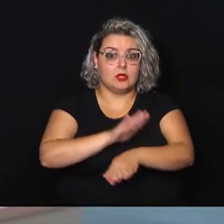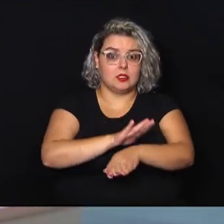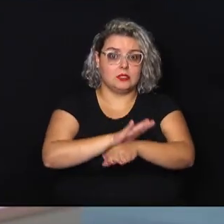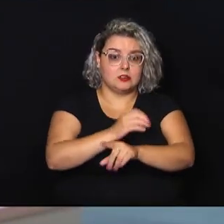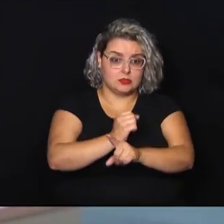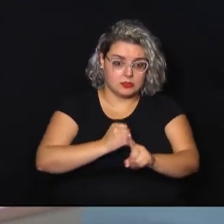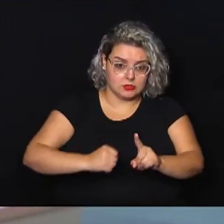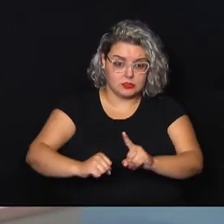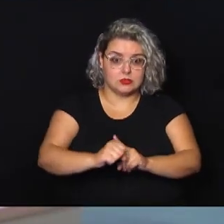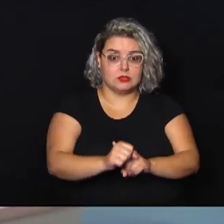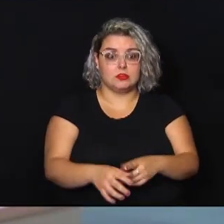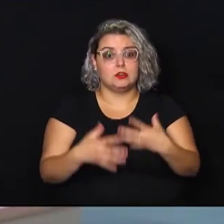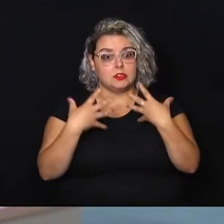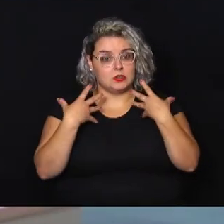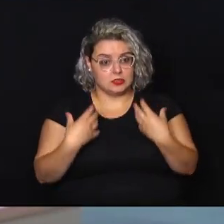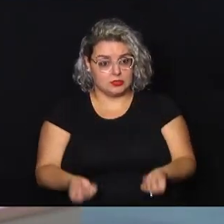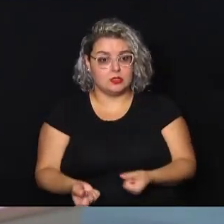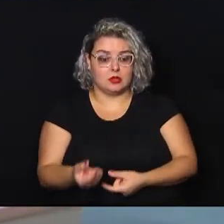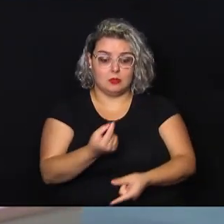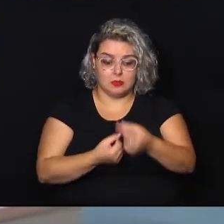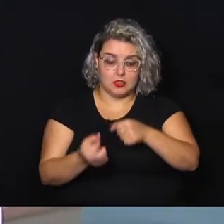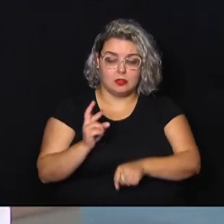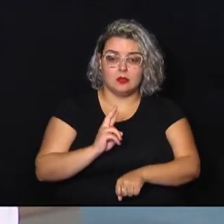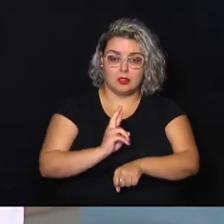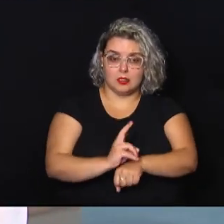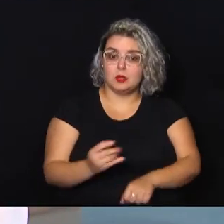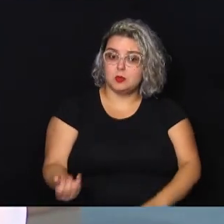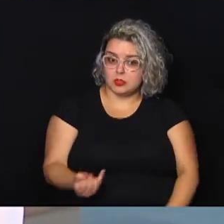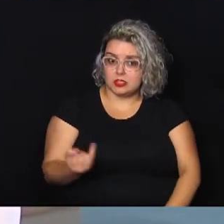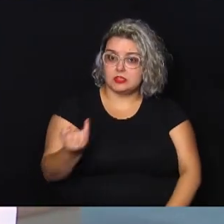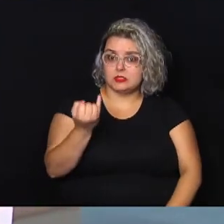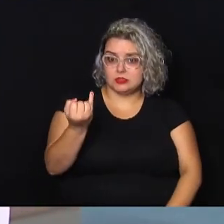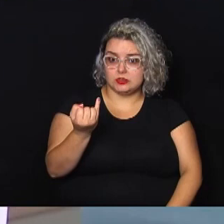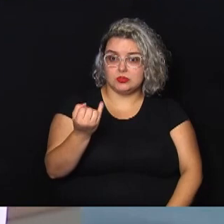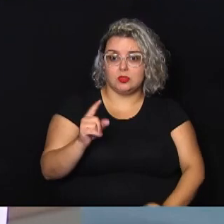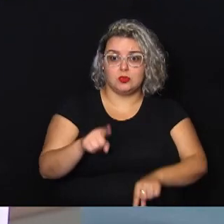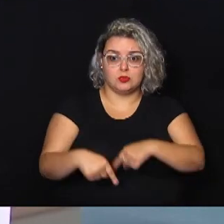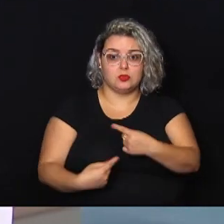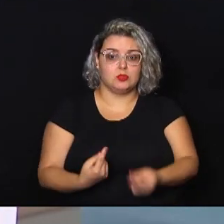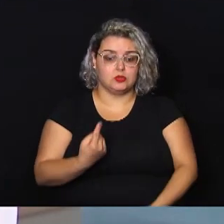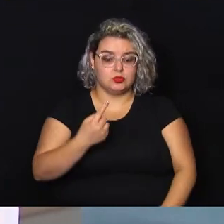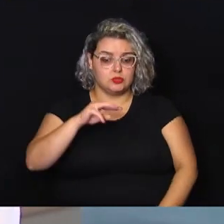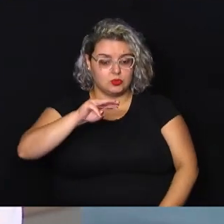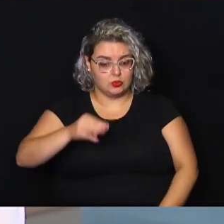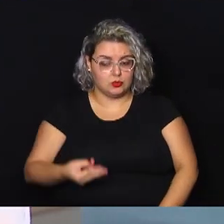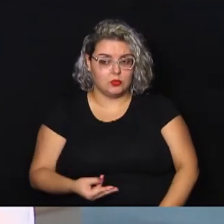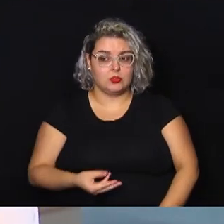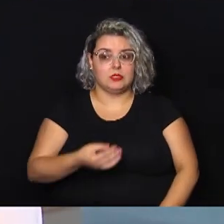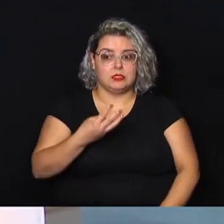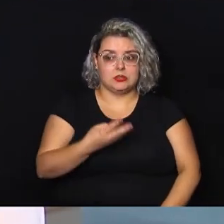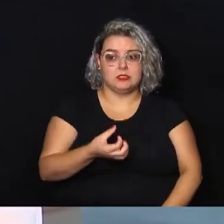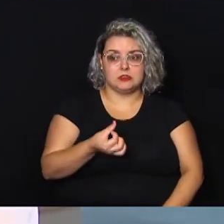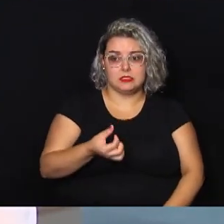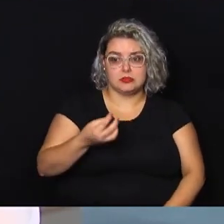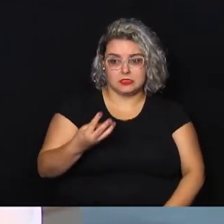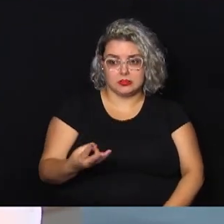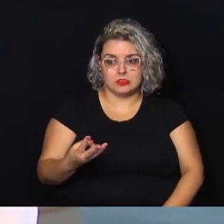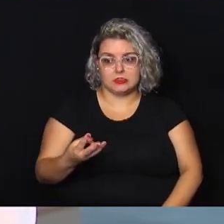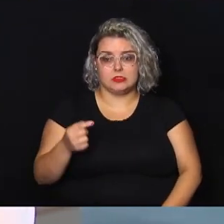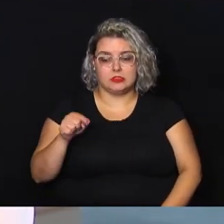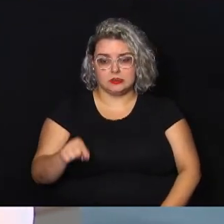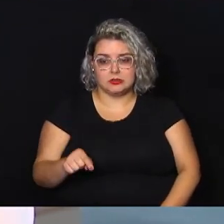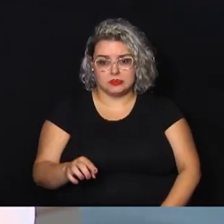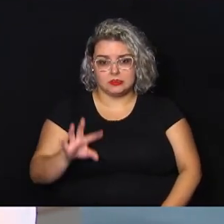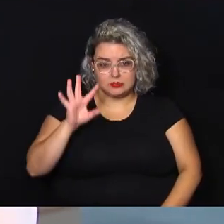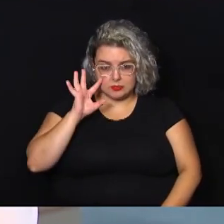que devem receber recursos expressivos. O restante, o valor de R.363.000,00 compreende